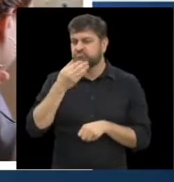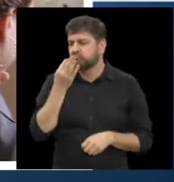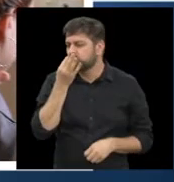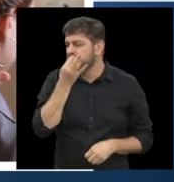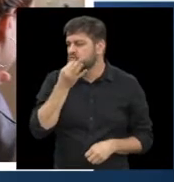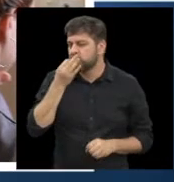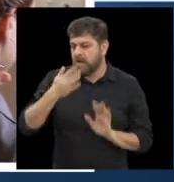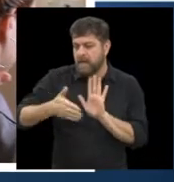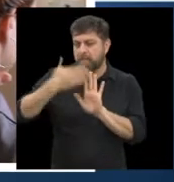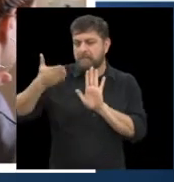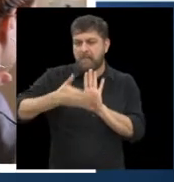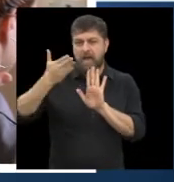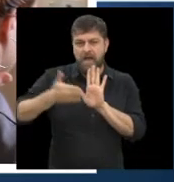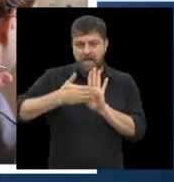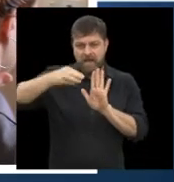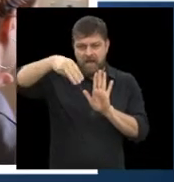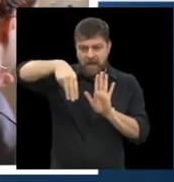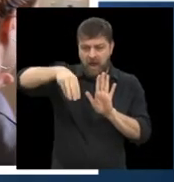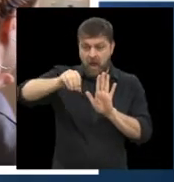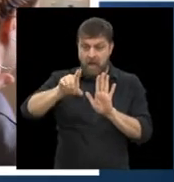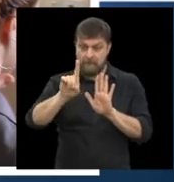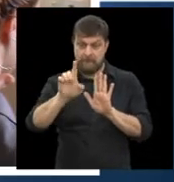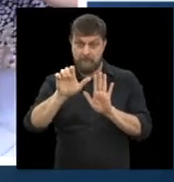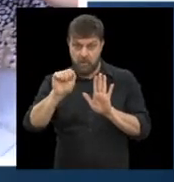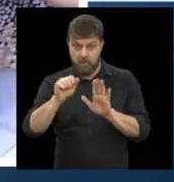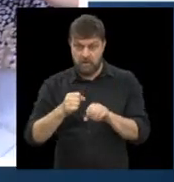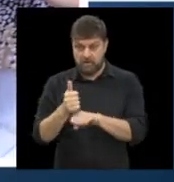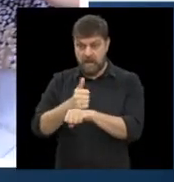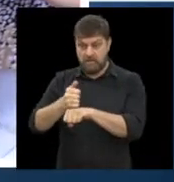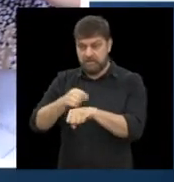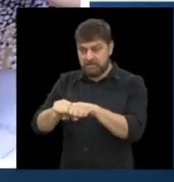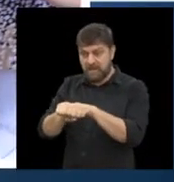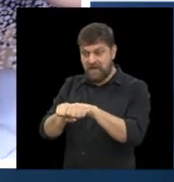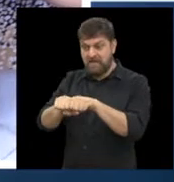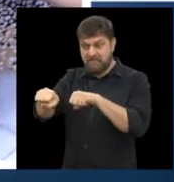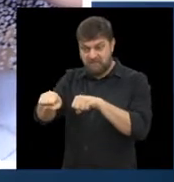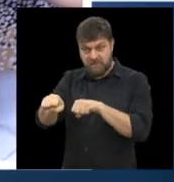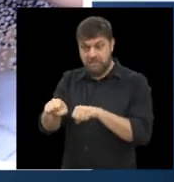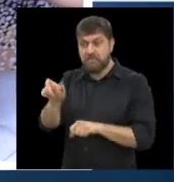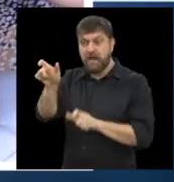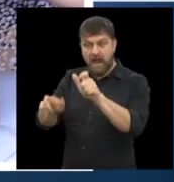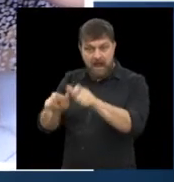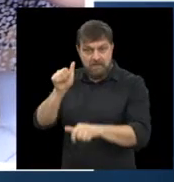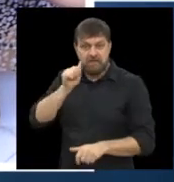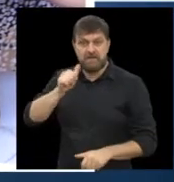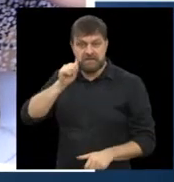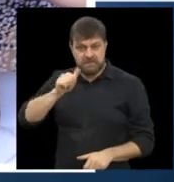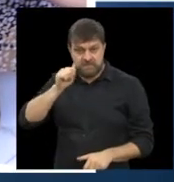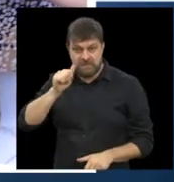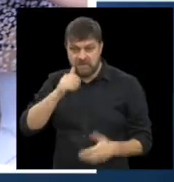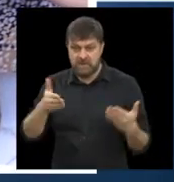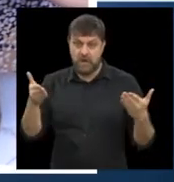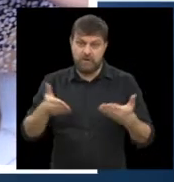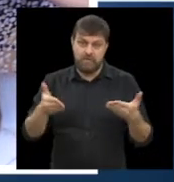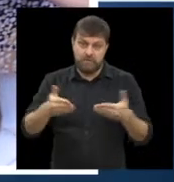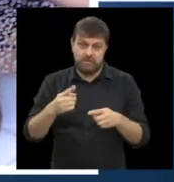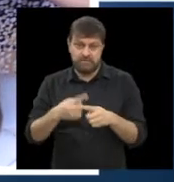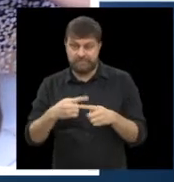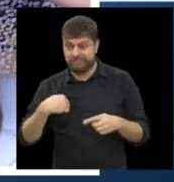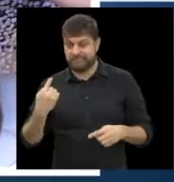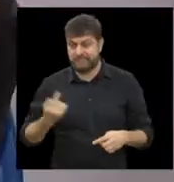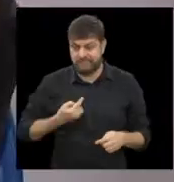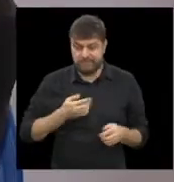gente tinha a possibilidade de qualificar profissionalmente essas mulheres. Hoje, pela contenção do espaço,